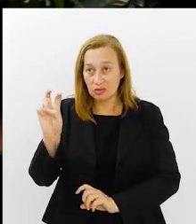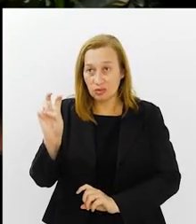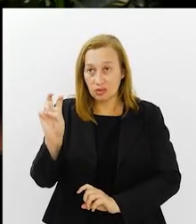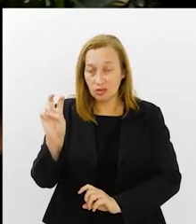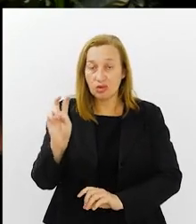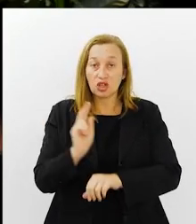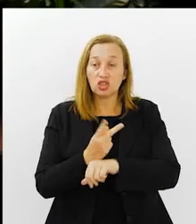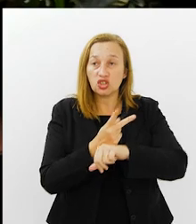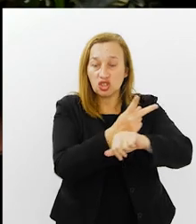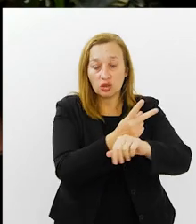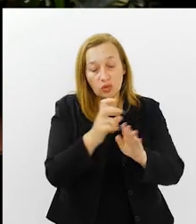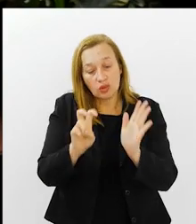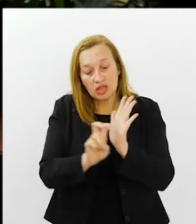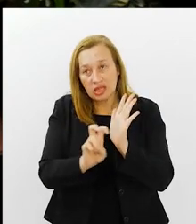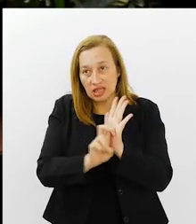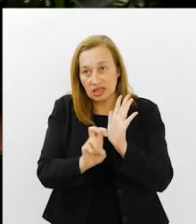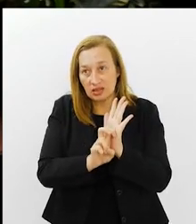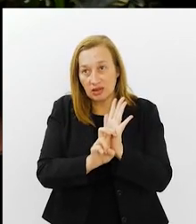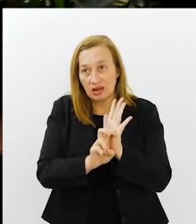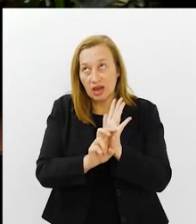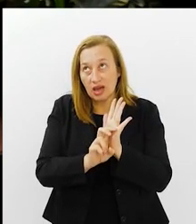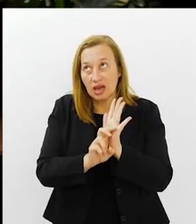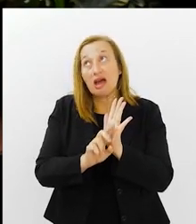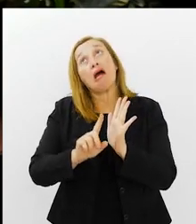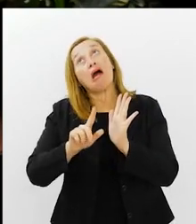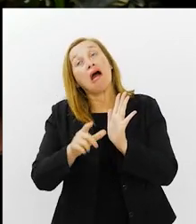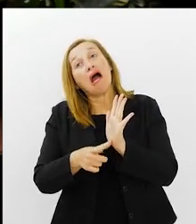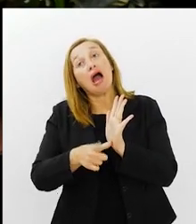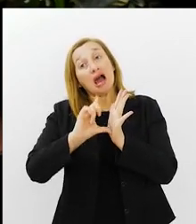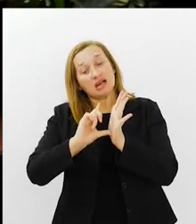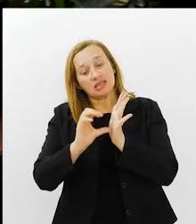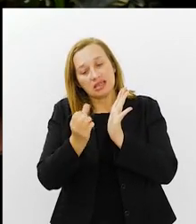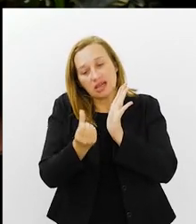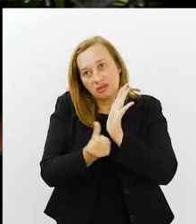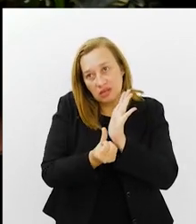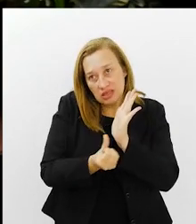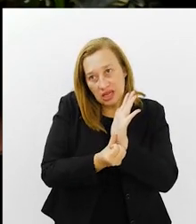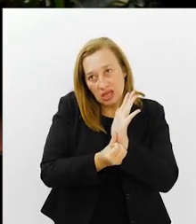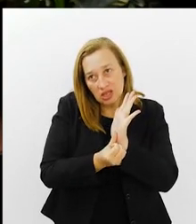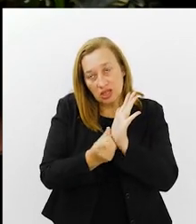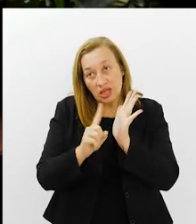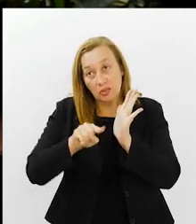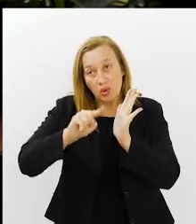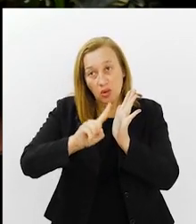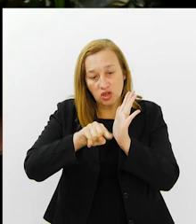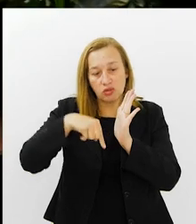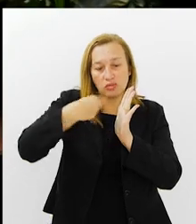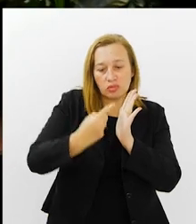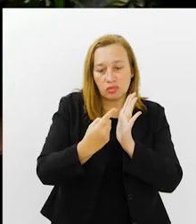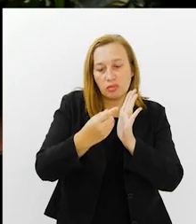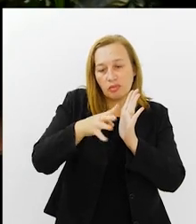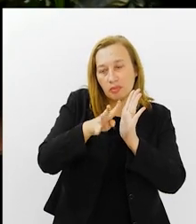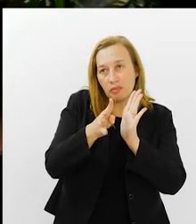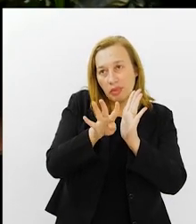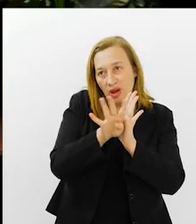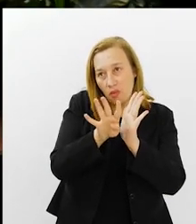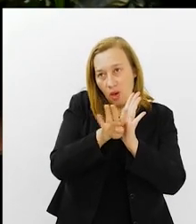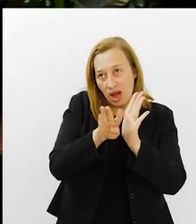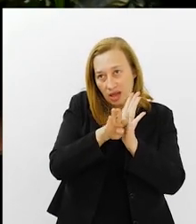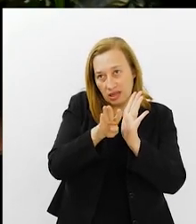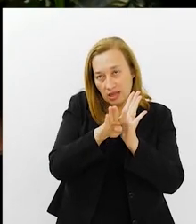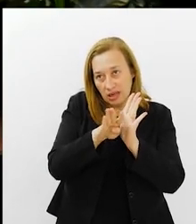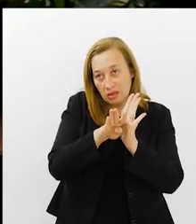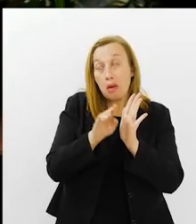Éramos sexto, pulamos para quarto, poderíamos até terminar a rodada, dependendo da combinação de